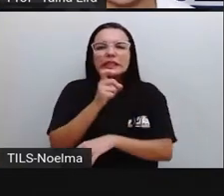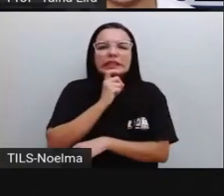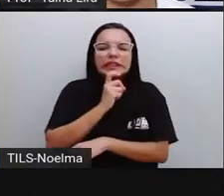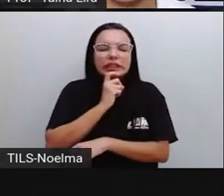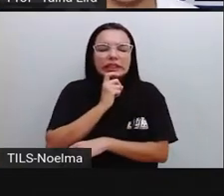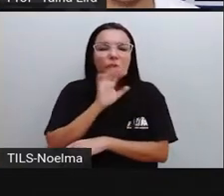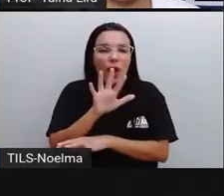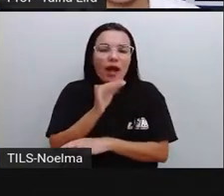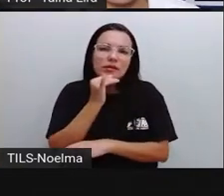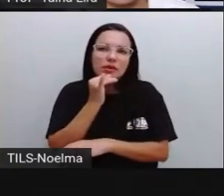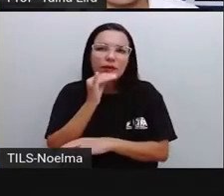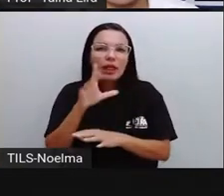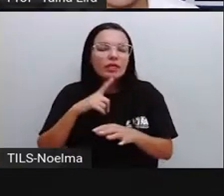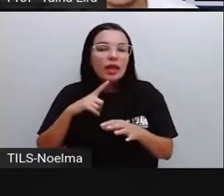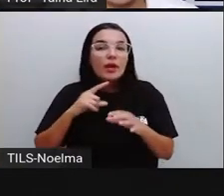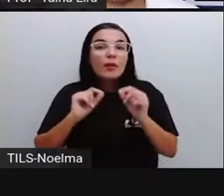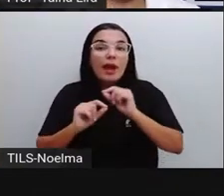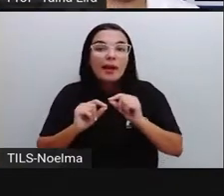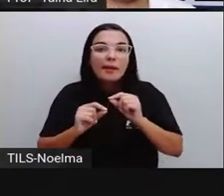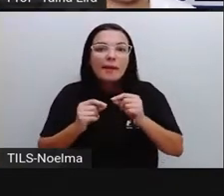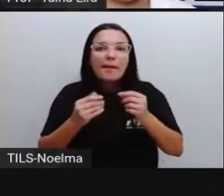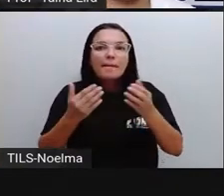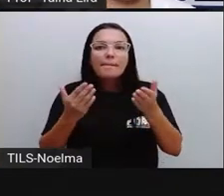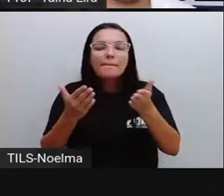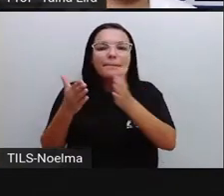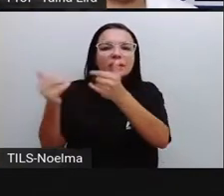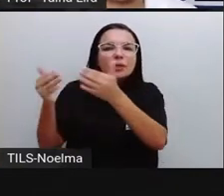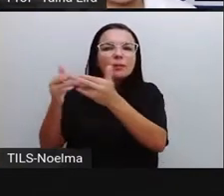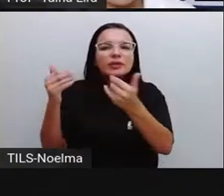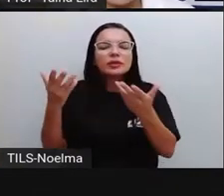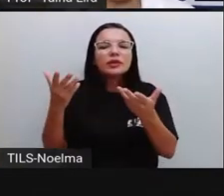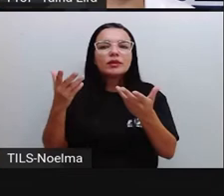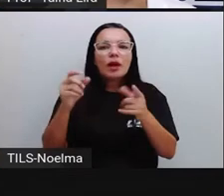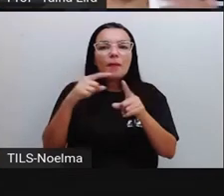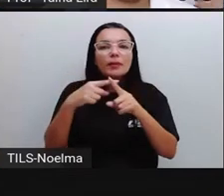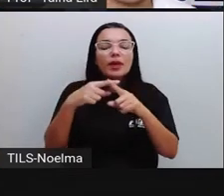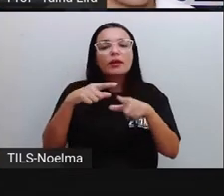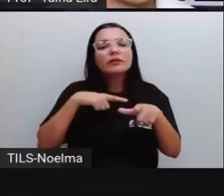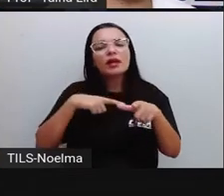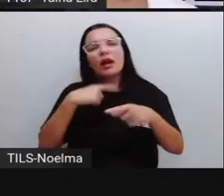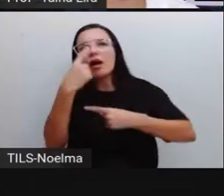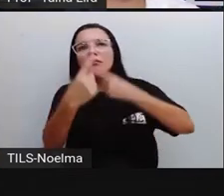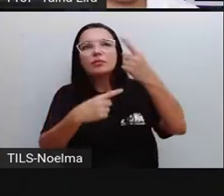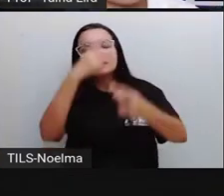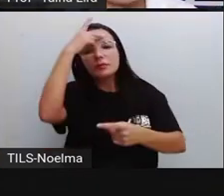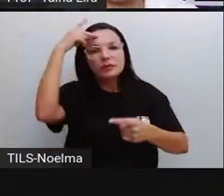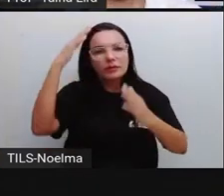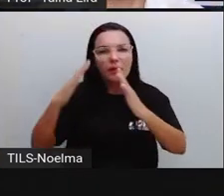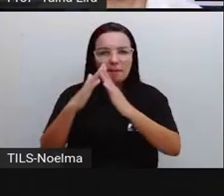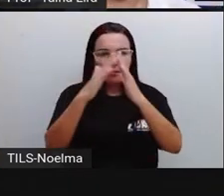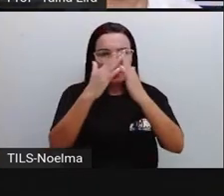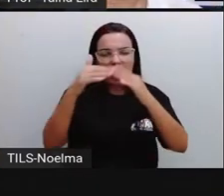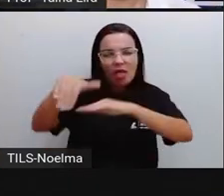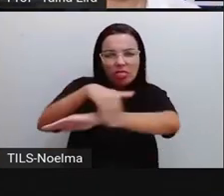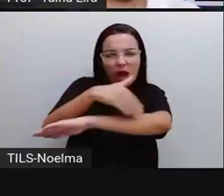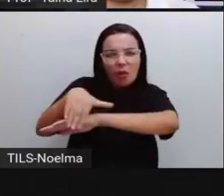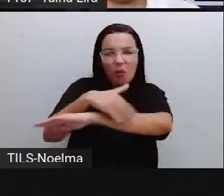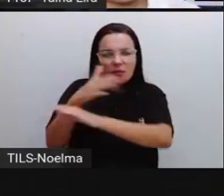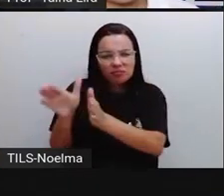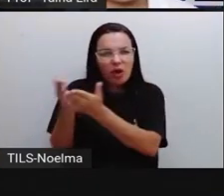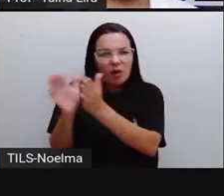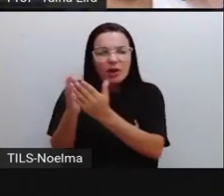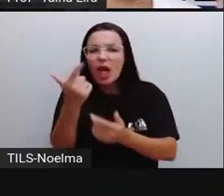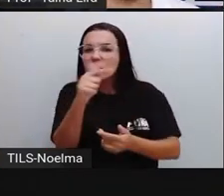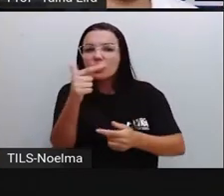agasalho. Isso aí é uma questão, né? Social. Existem pessoas que moram nas ruas que não têm, né?